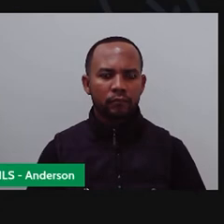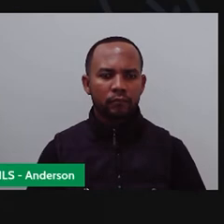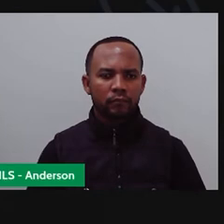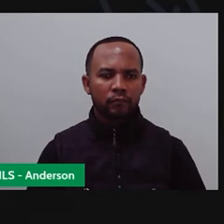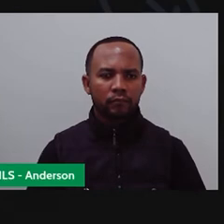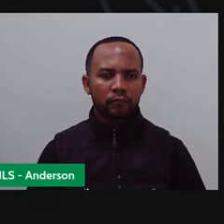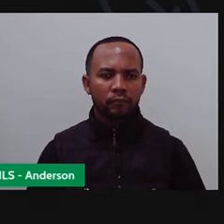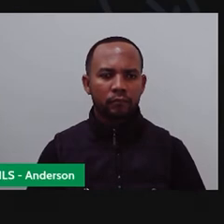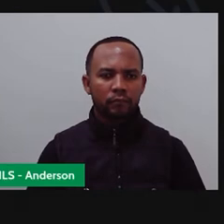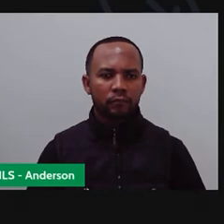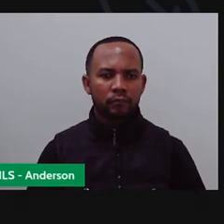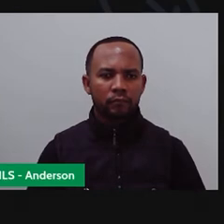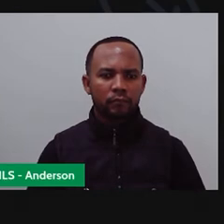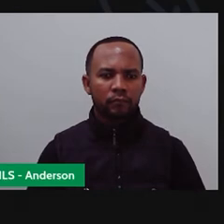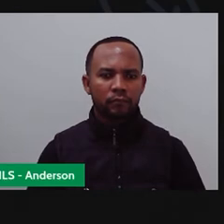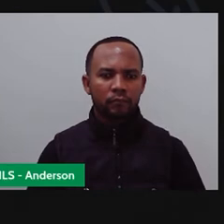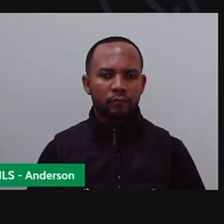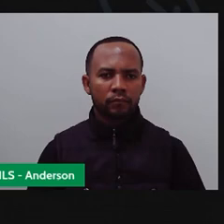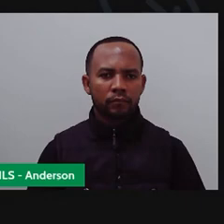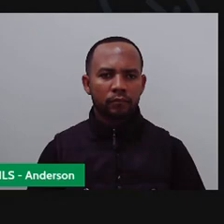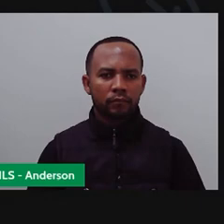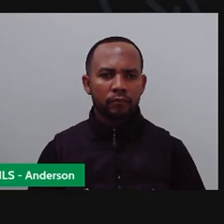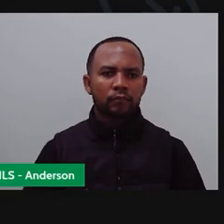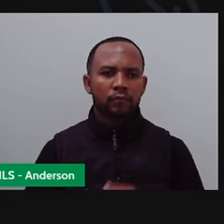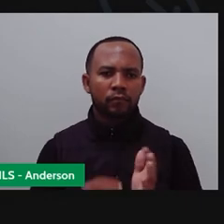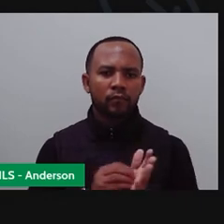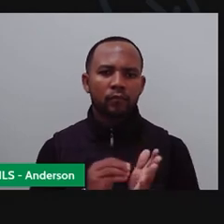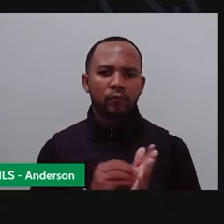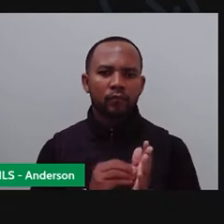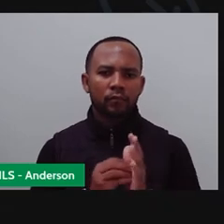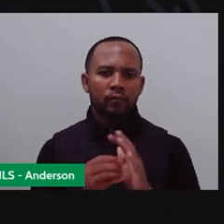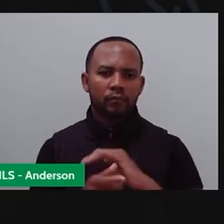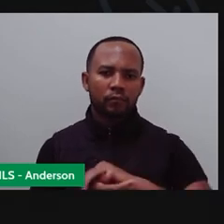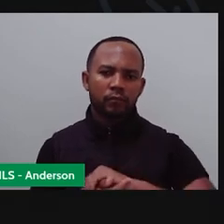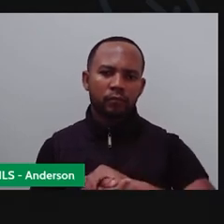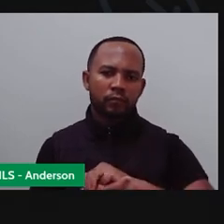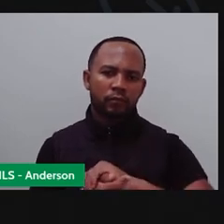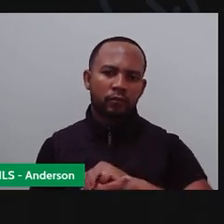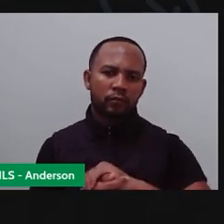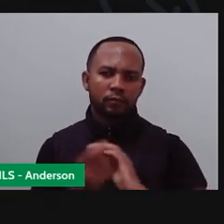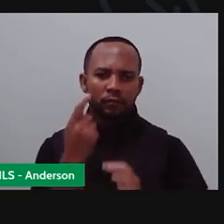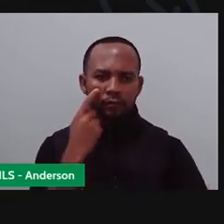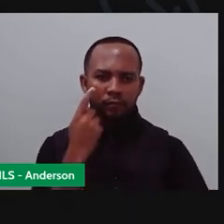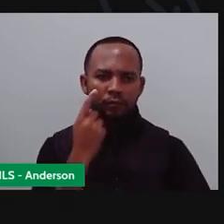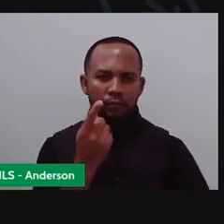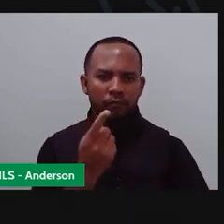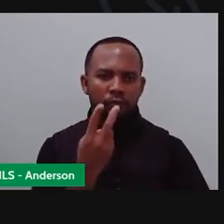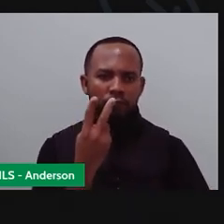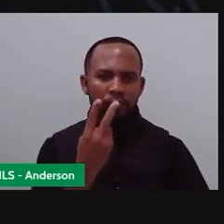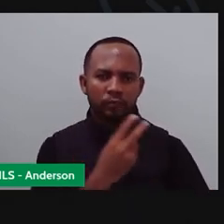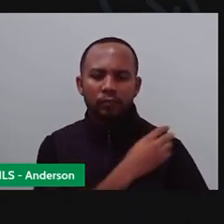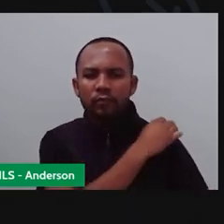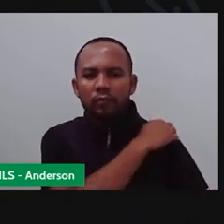Coelho também está pronta. Falta tartaruga. Tartaruga são apenas dois.